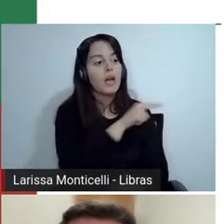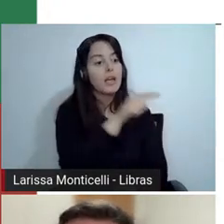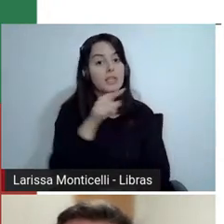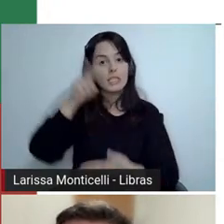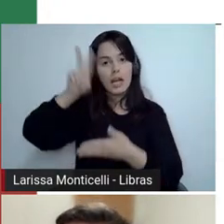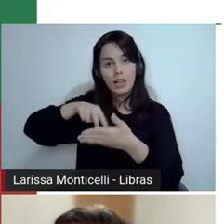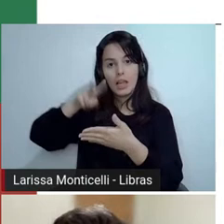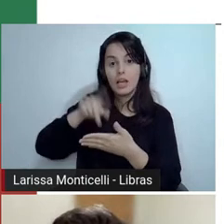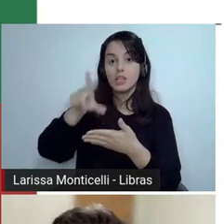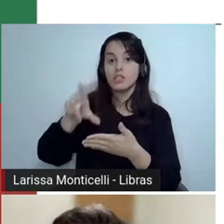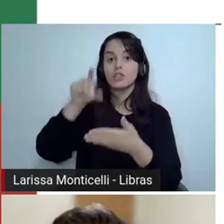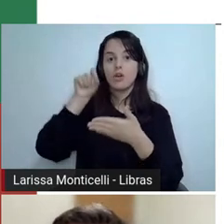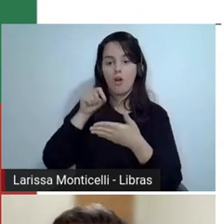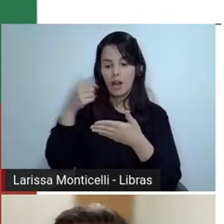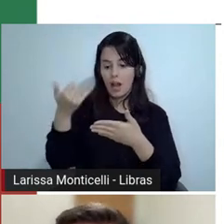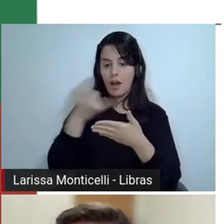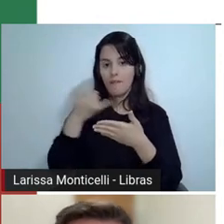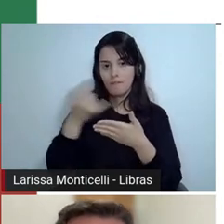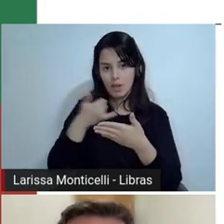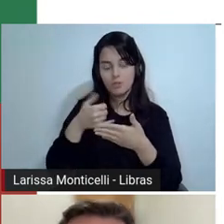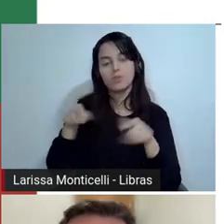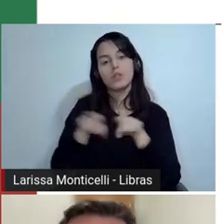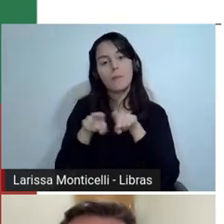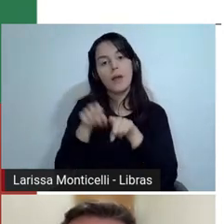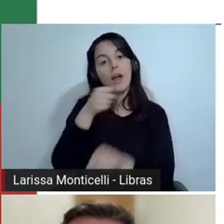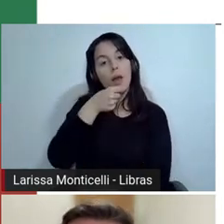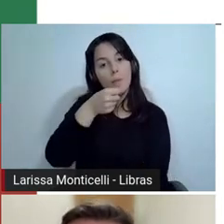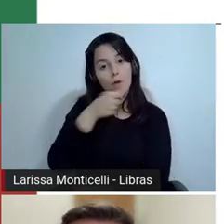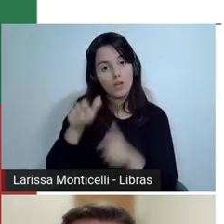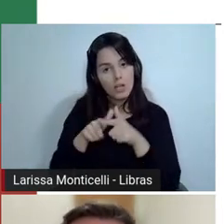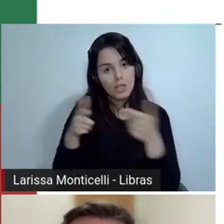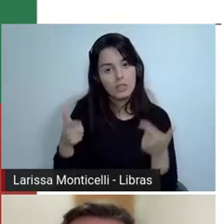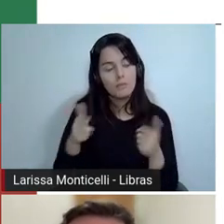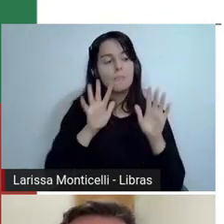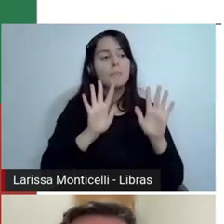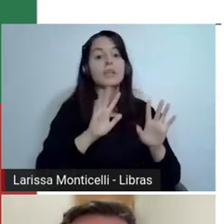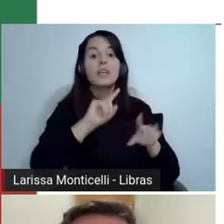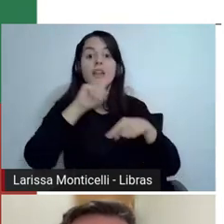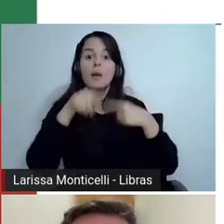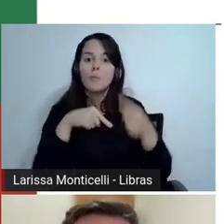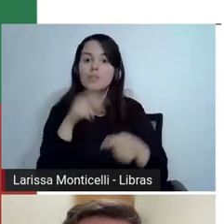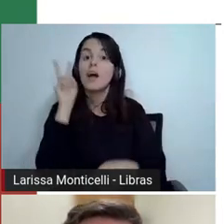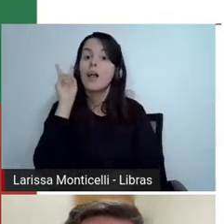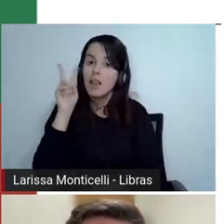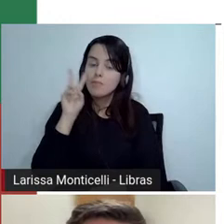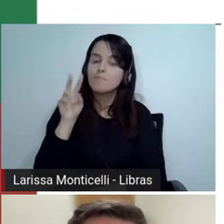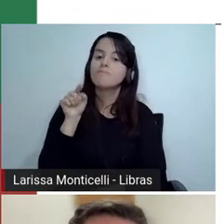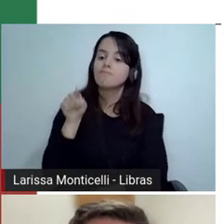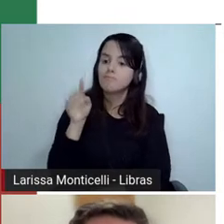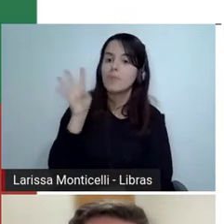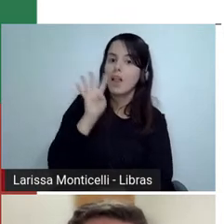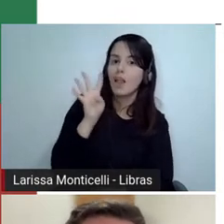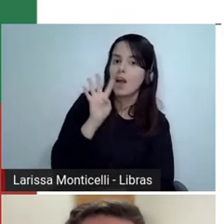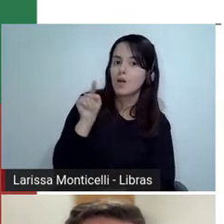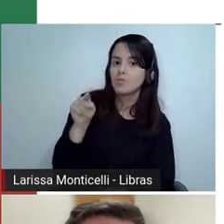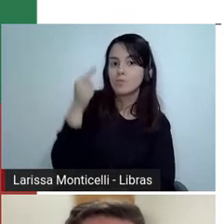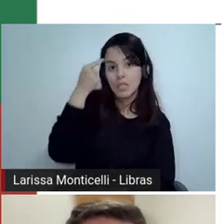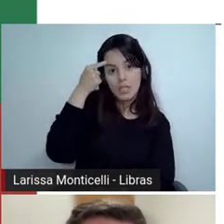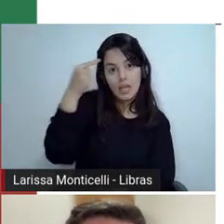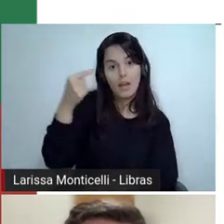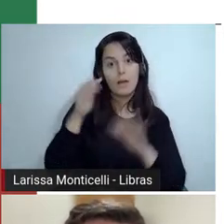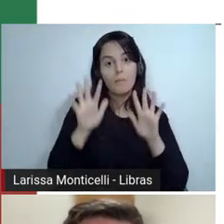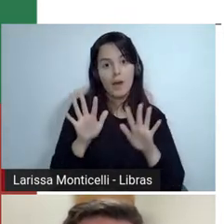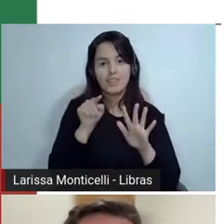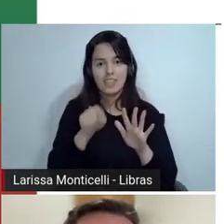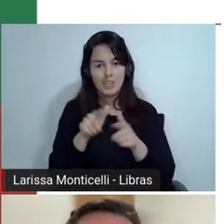reportagem. E depois, professora Jéssica, o que mais veio? Gostei dessa ideia de levar o jornal impresso, a gente sabe que quando